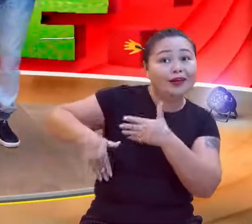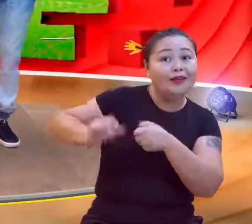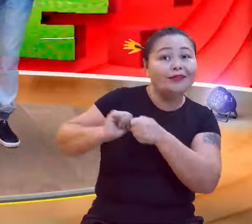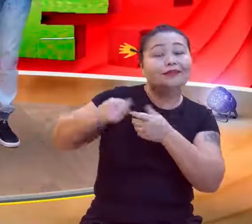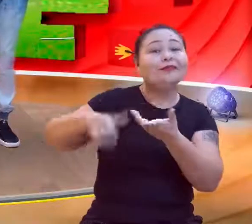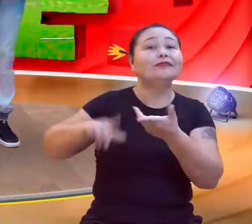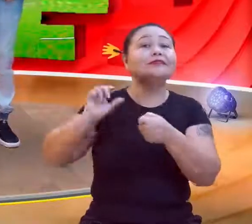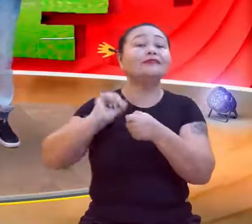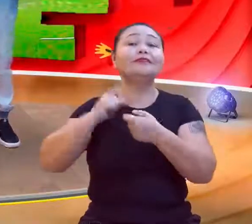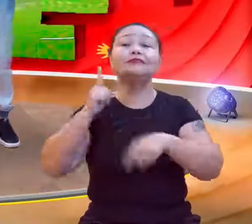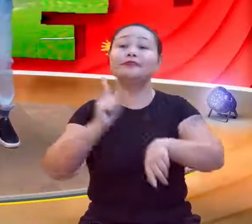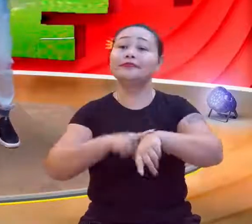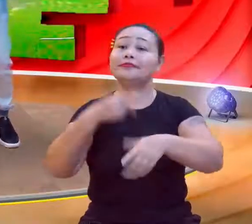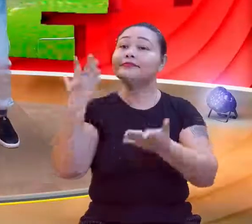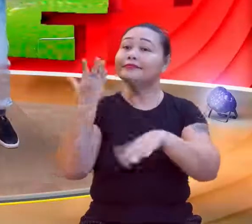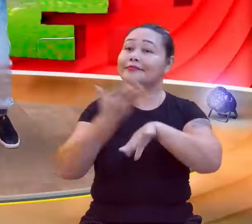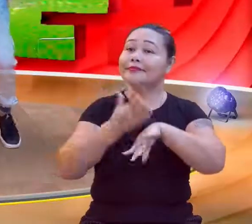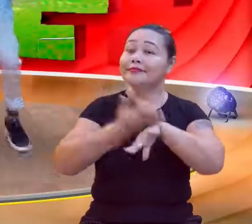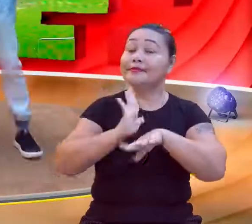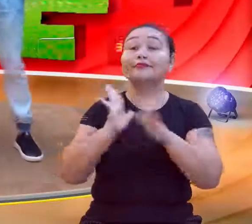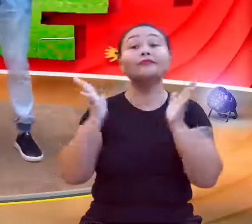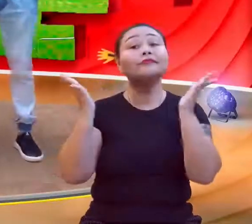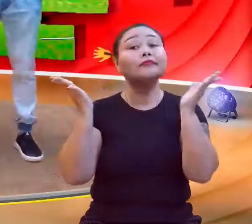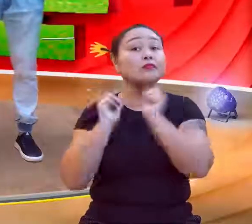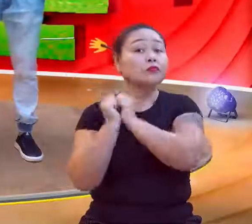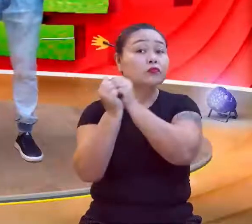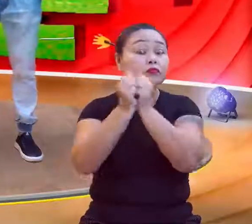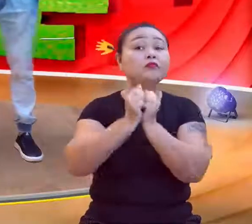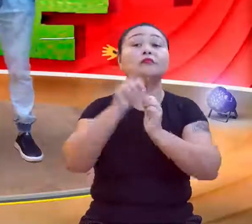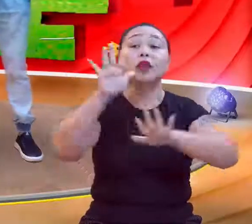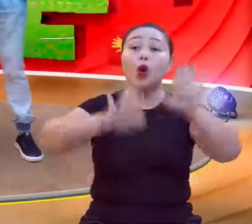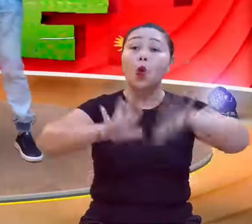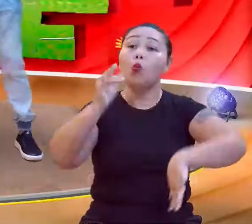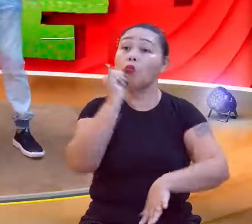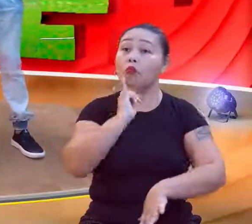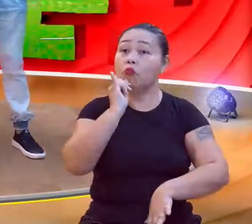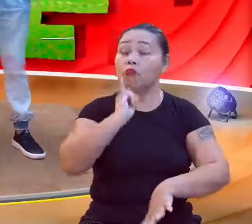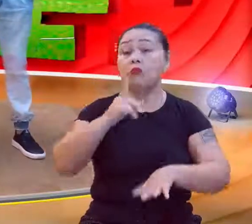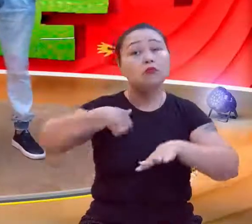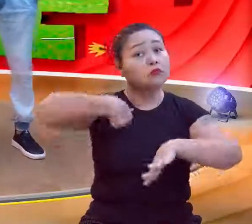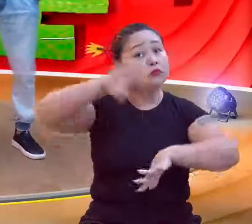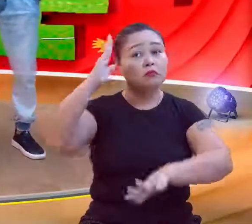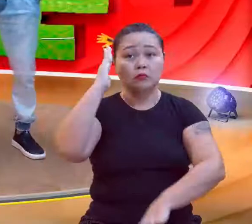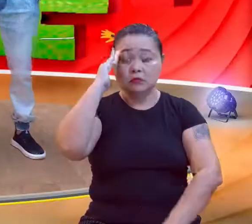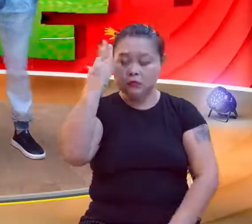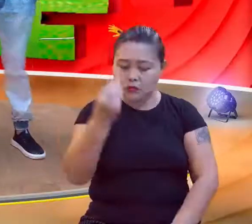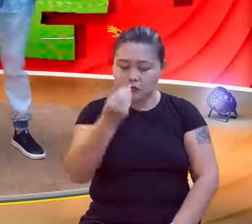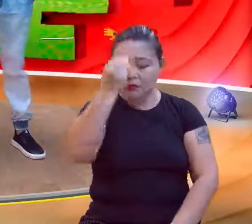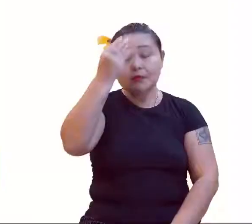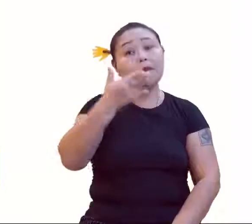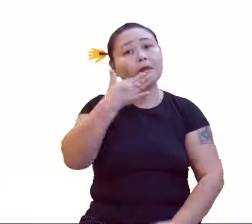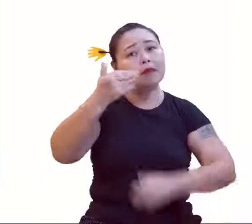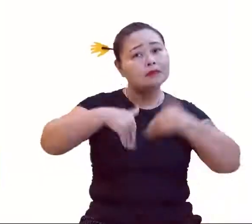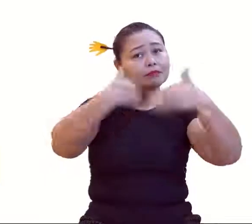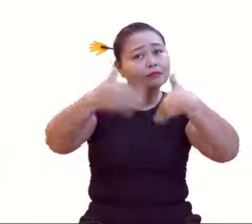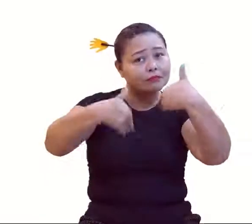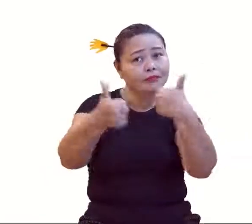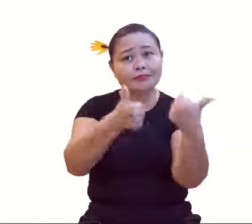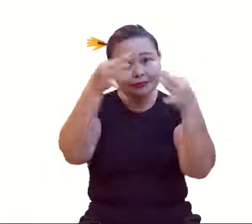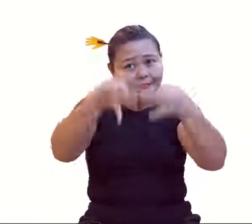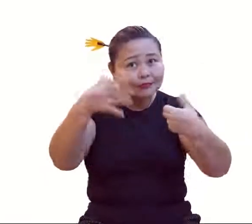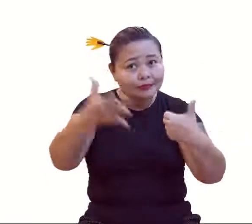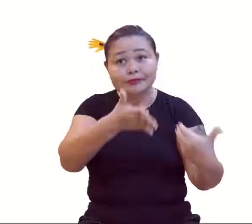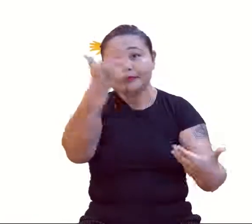então é hora de praticar. A gente vai fazer junto com vocês agora alguns exemplos e aí vocês cada vez mais vão entendendo melhor o processo, tá certo? Vamos lá então,